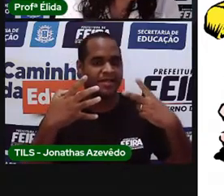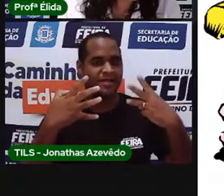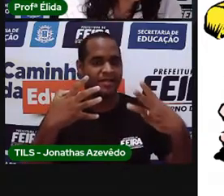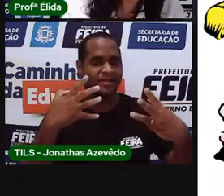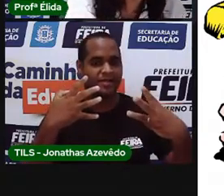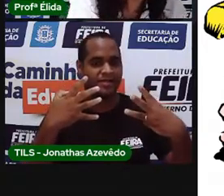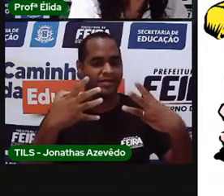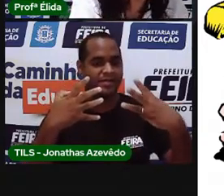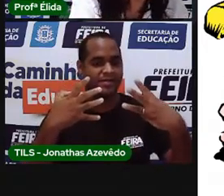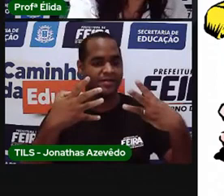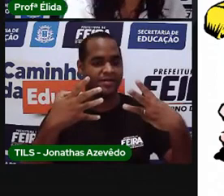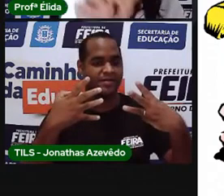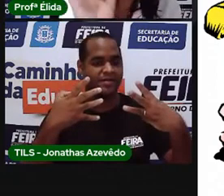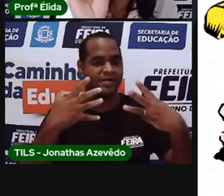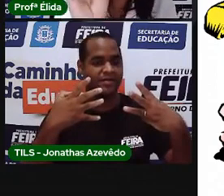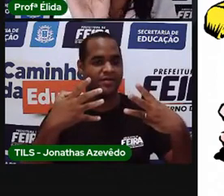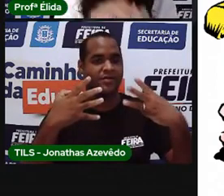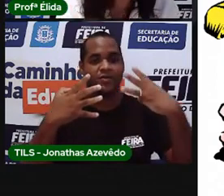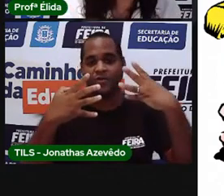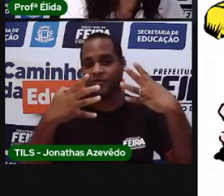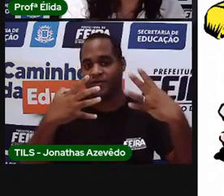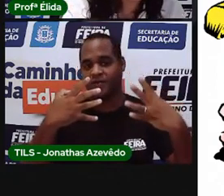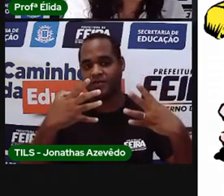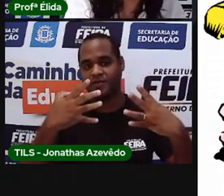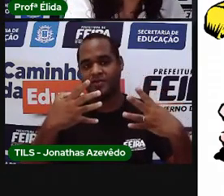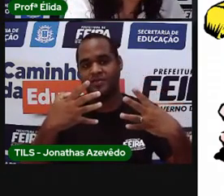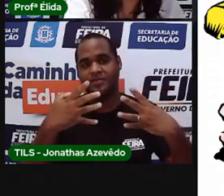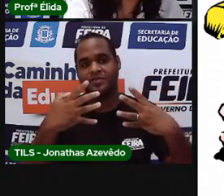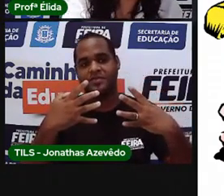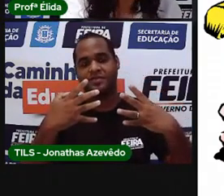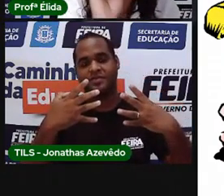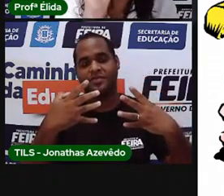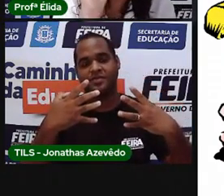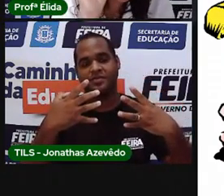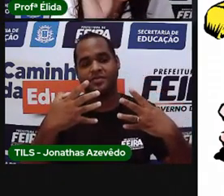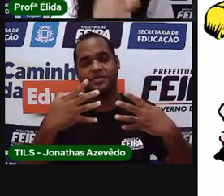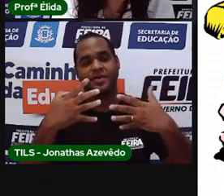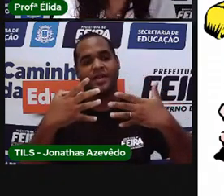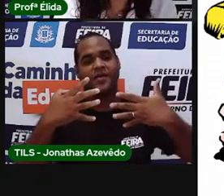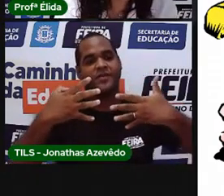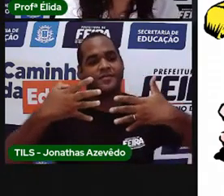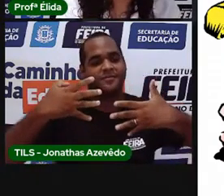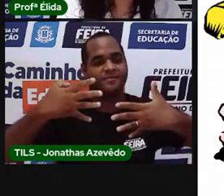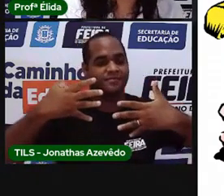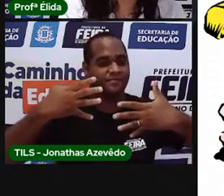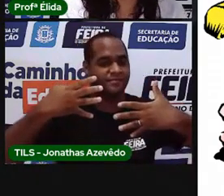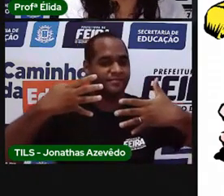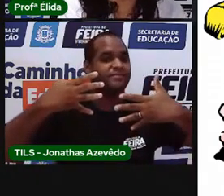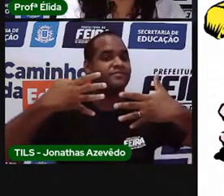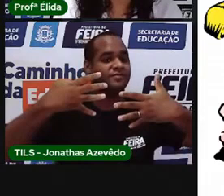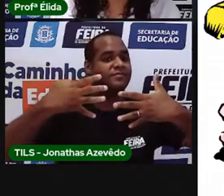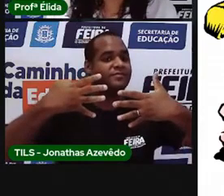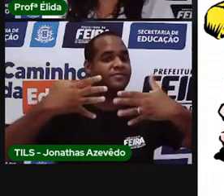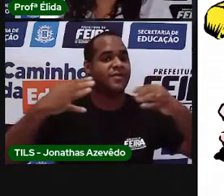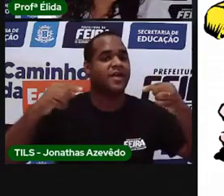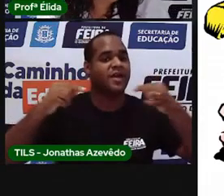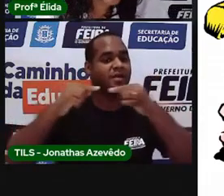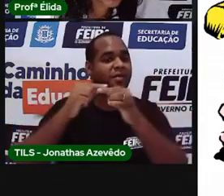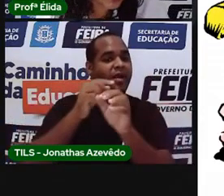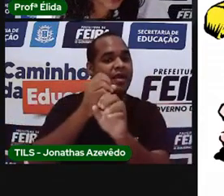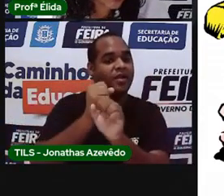7. 8. 9. Você faria